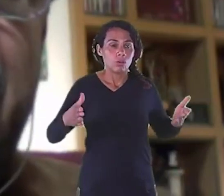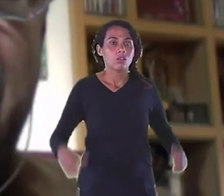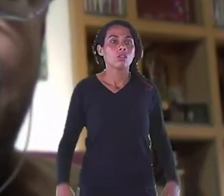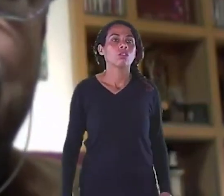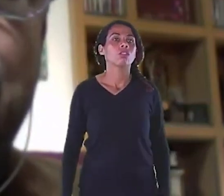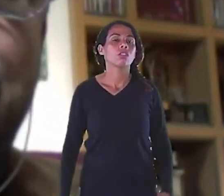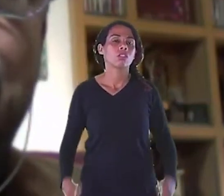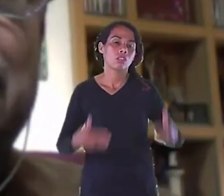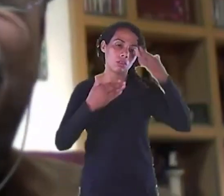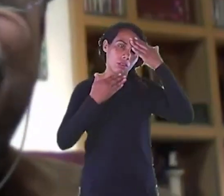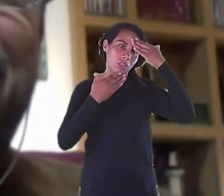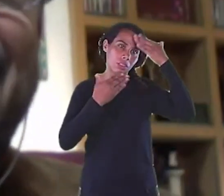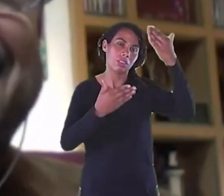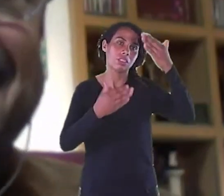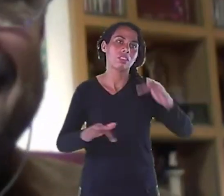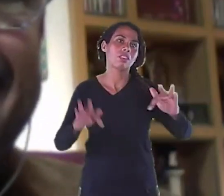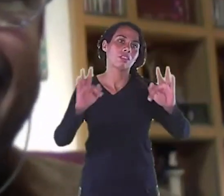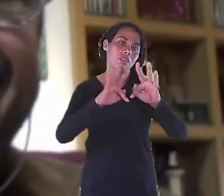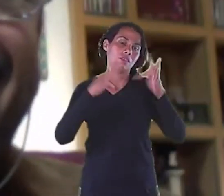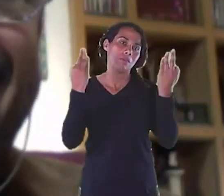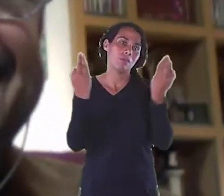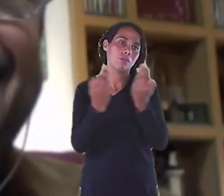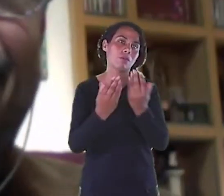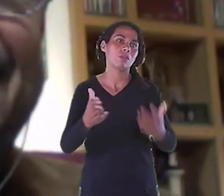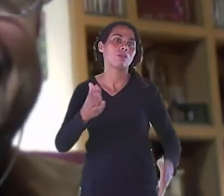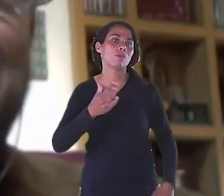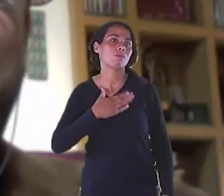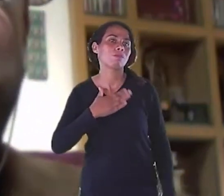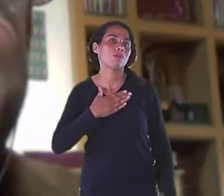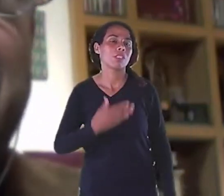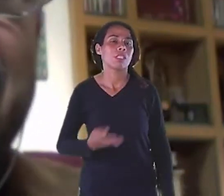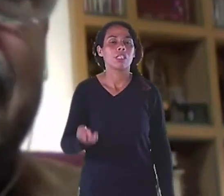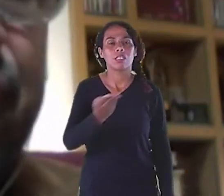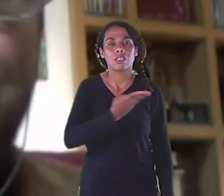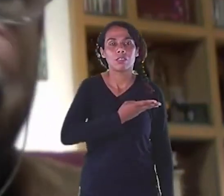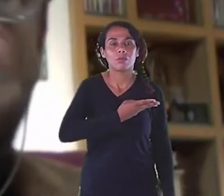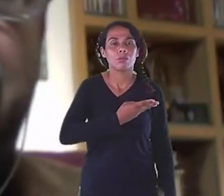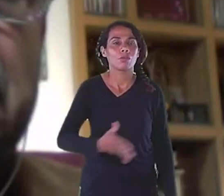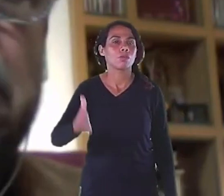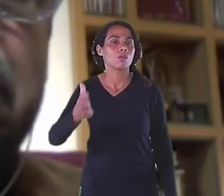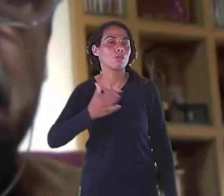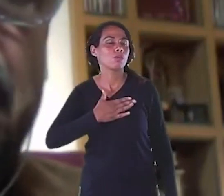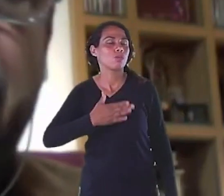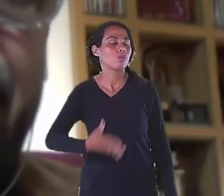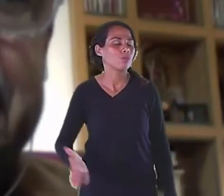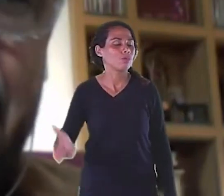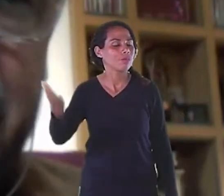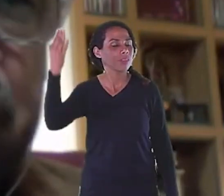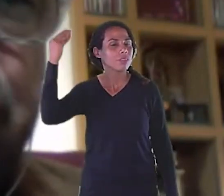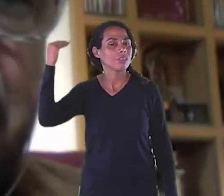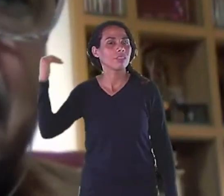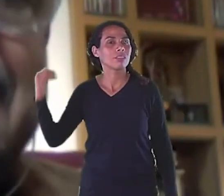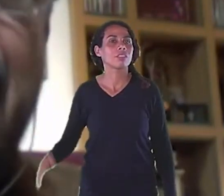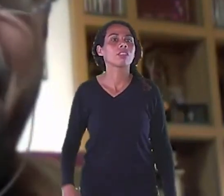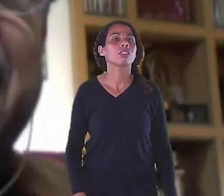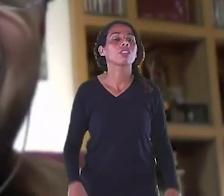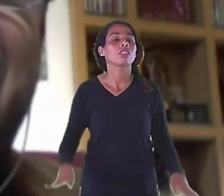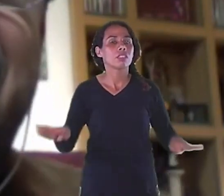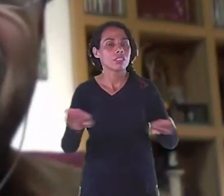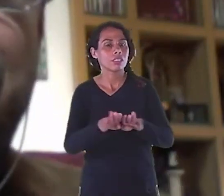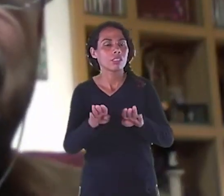amores Da adolescência Toda a iniciação Para a vida Foi tudo Eu tive isso Na minha infância Em pedra azul